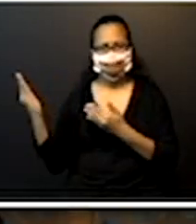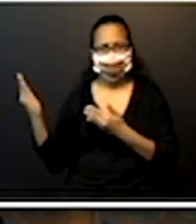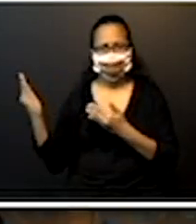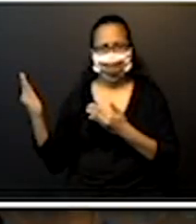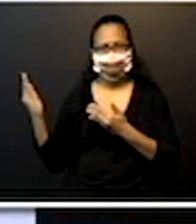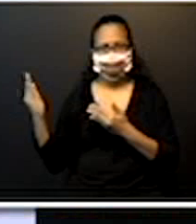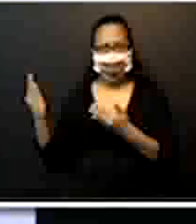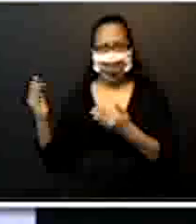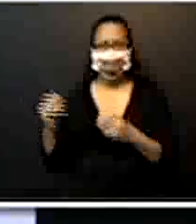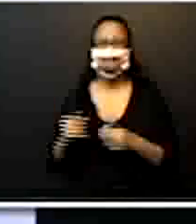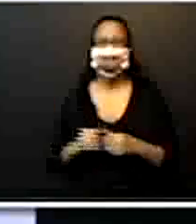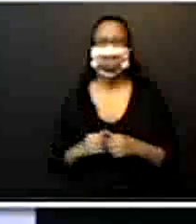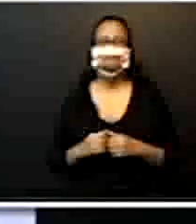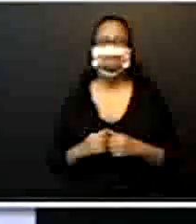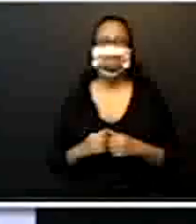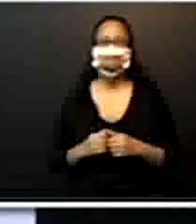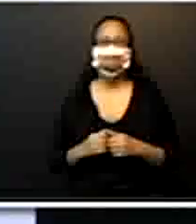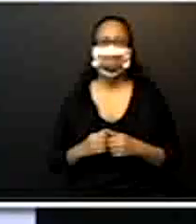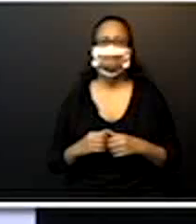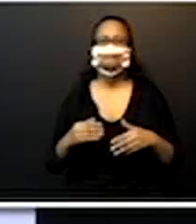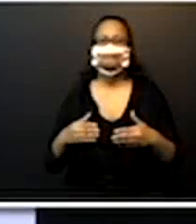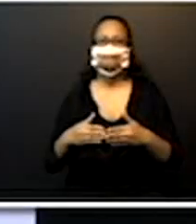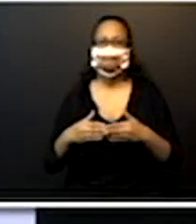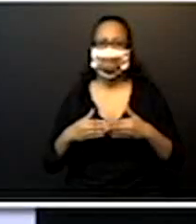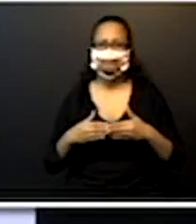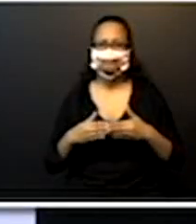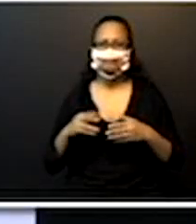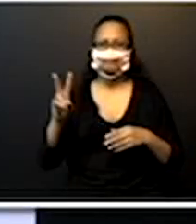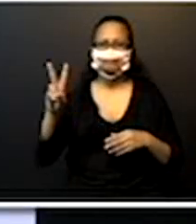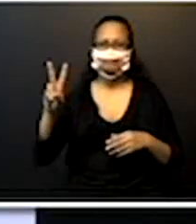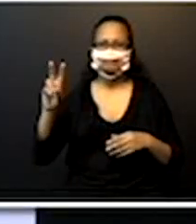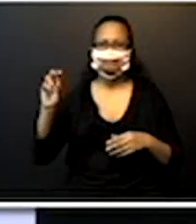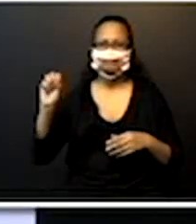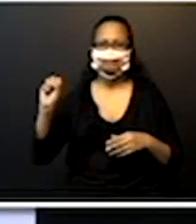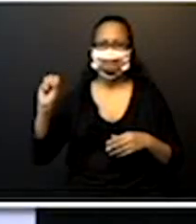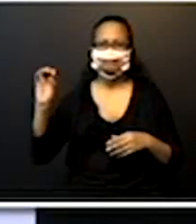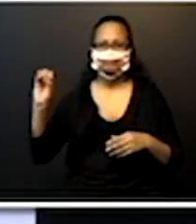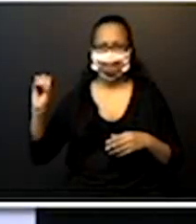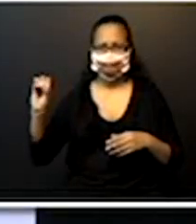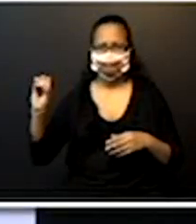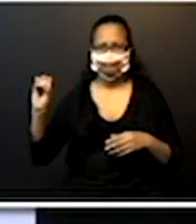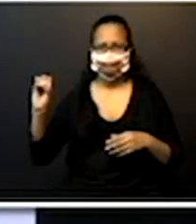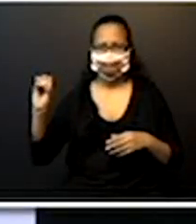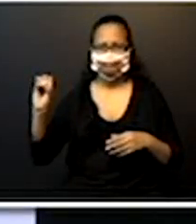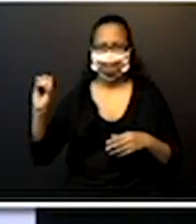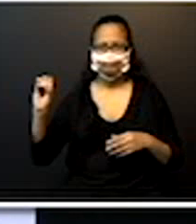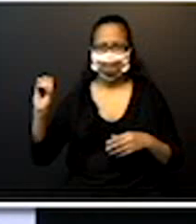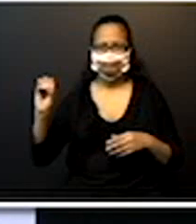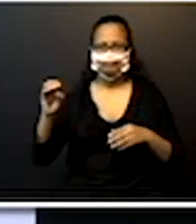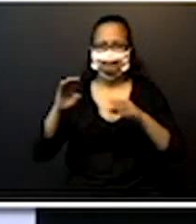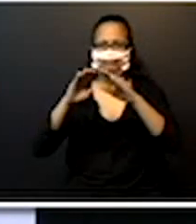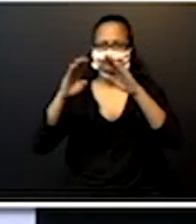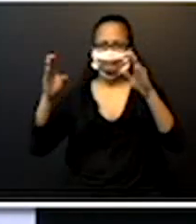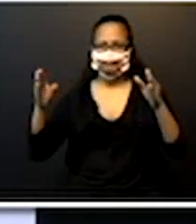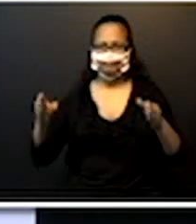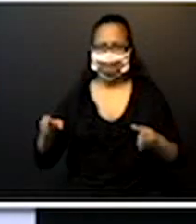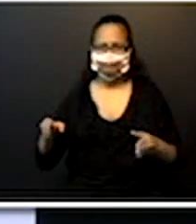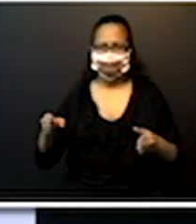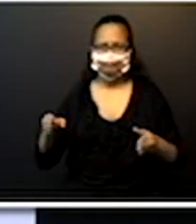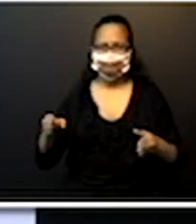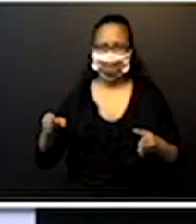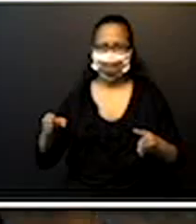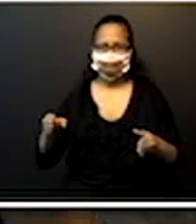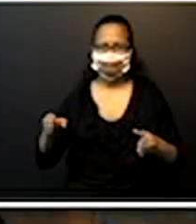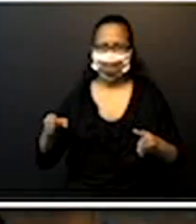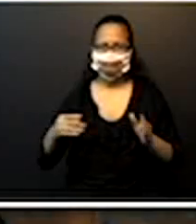Então, como ela foi solicitada a 280 reais e lá no caixa estava escrito assim, nesse caixa